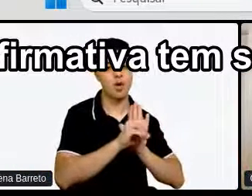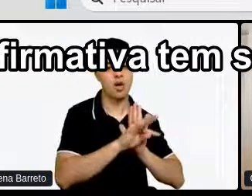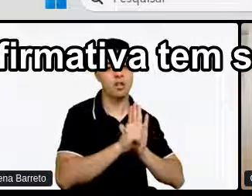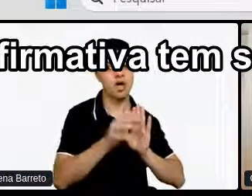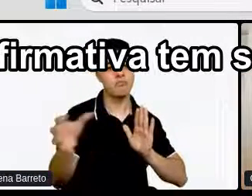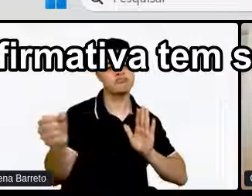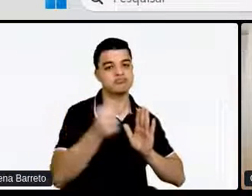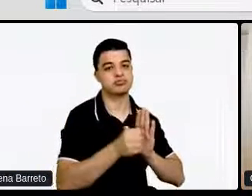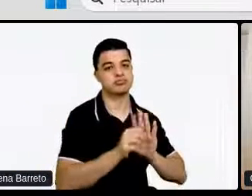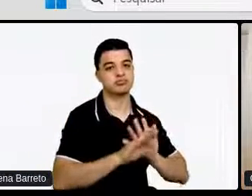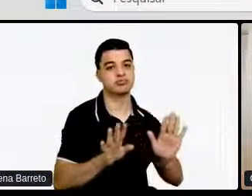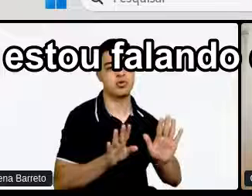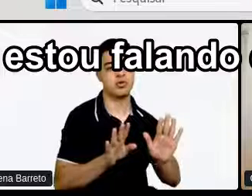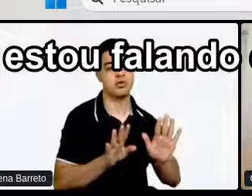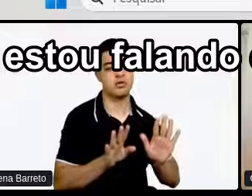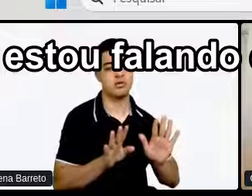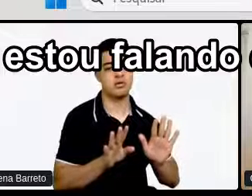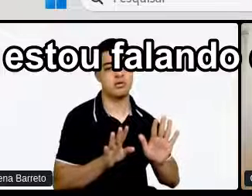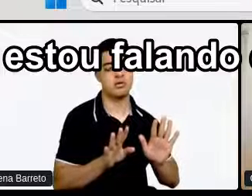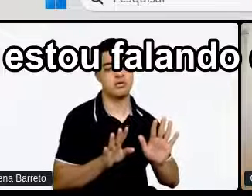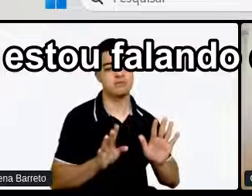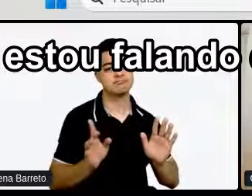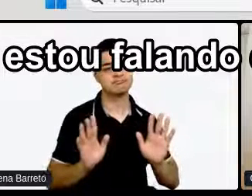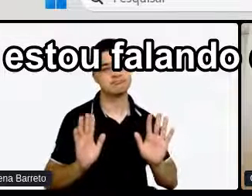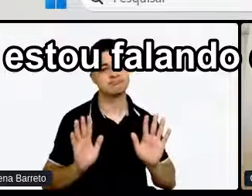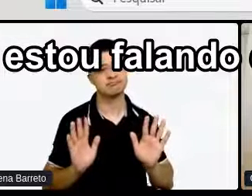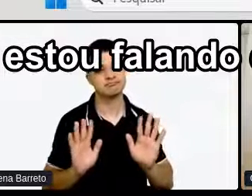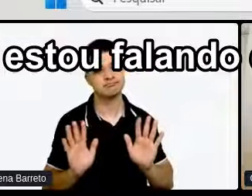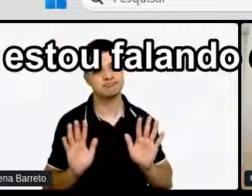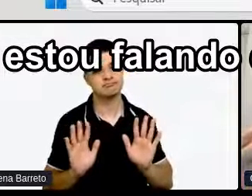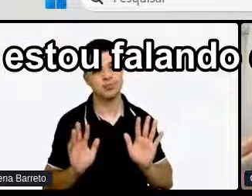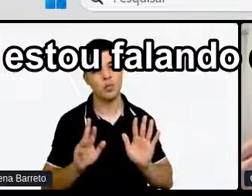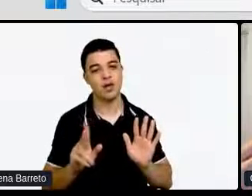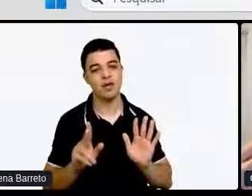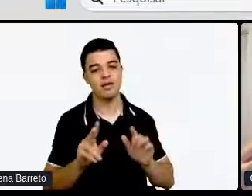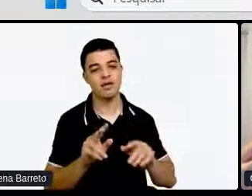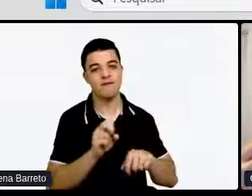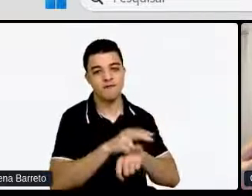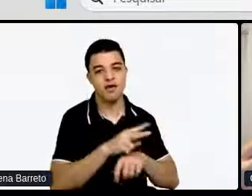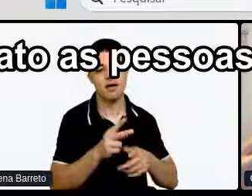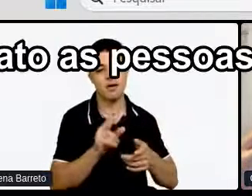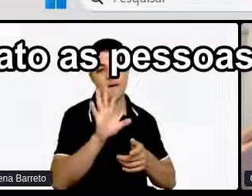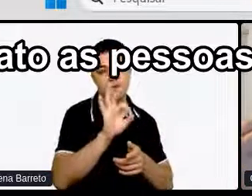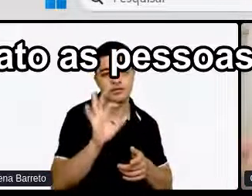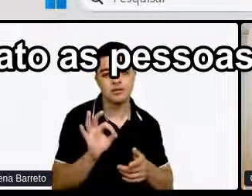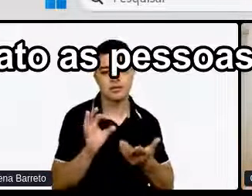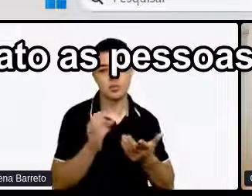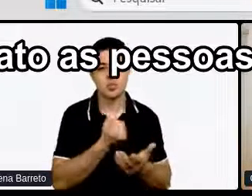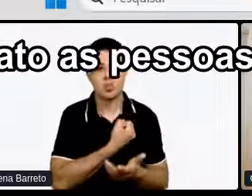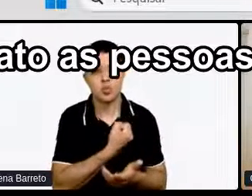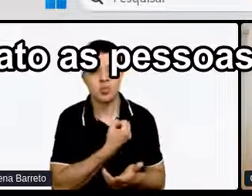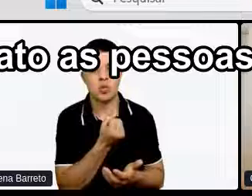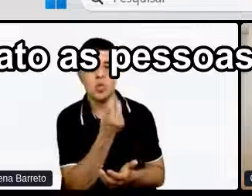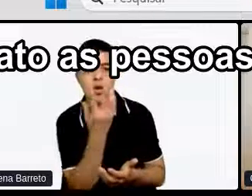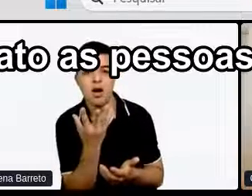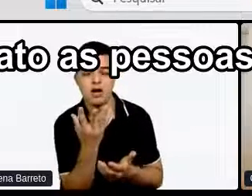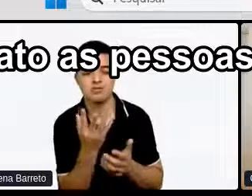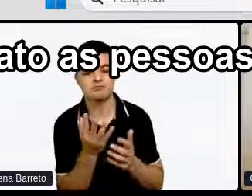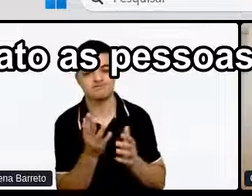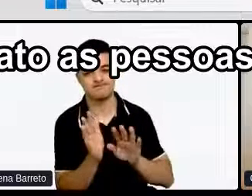Com certeza Mas eu estou falando Em algo mais amplo Então eu trato as pessoas